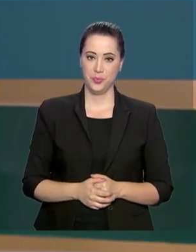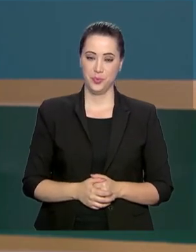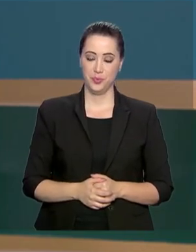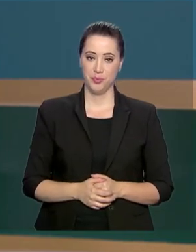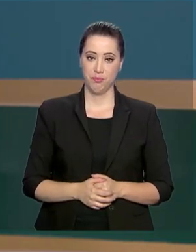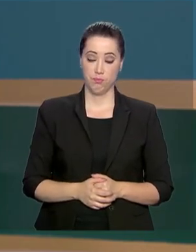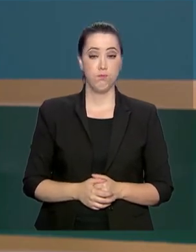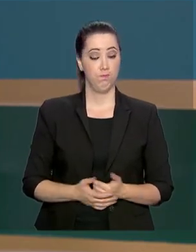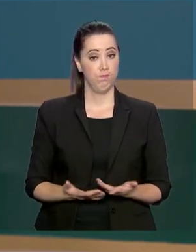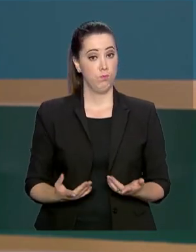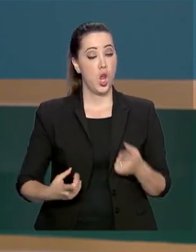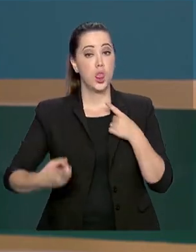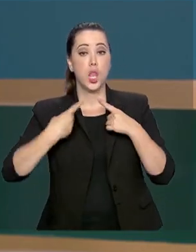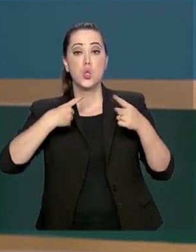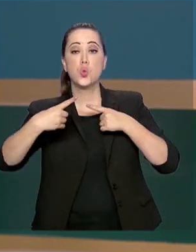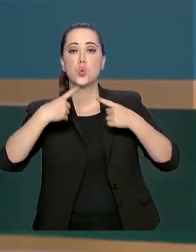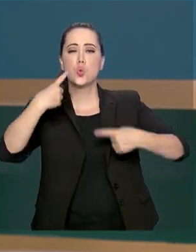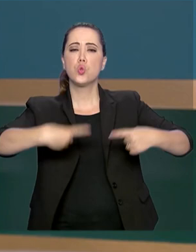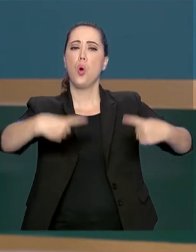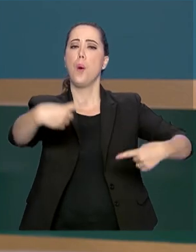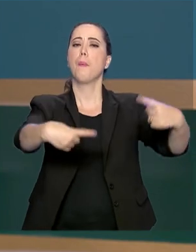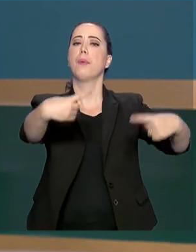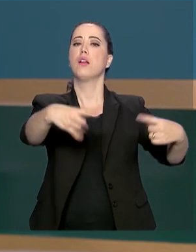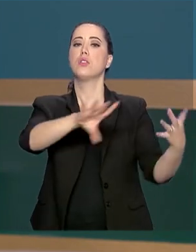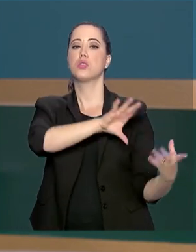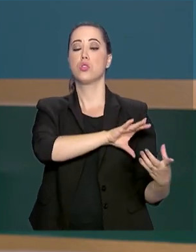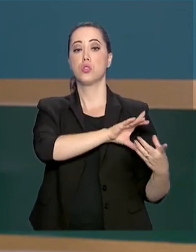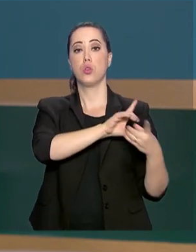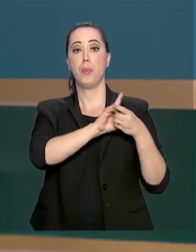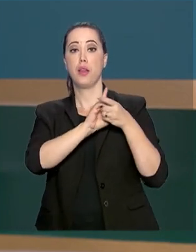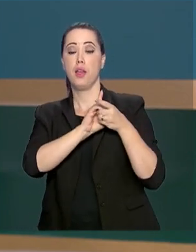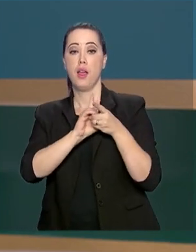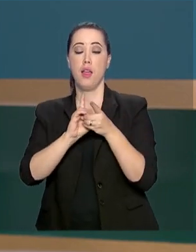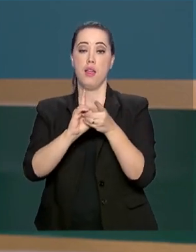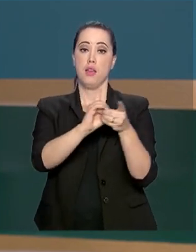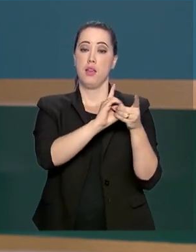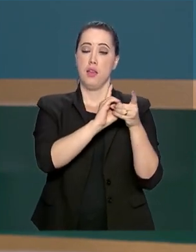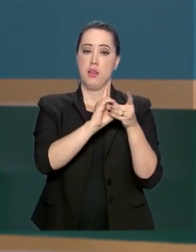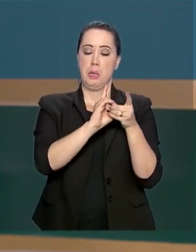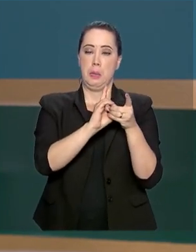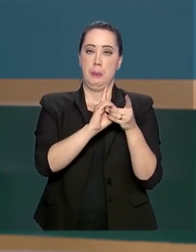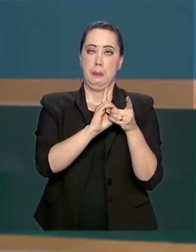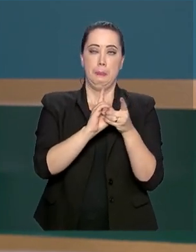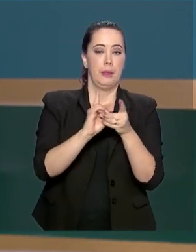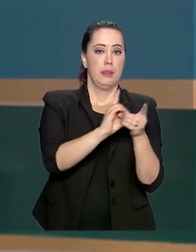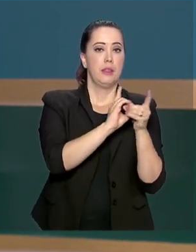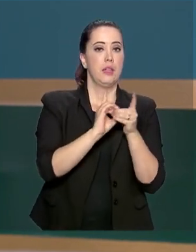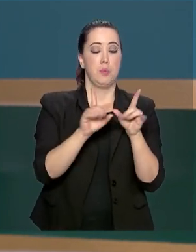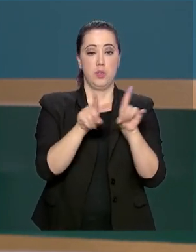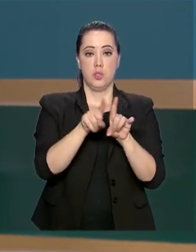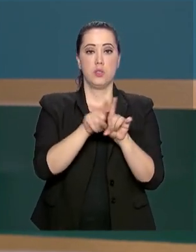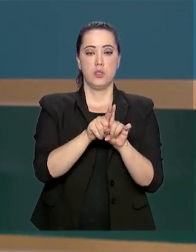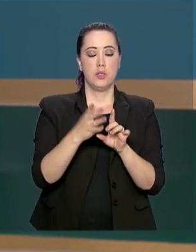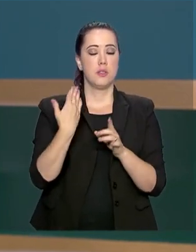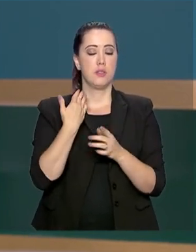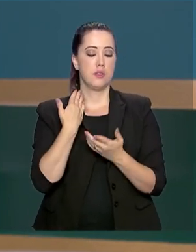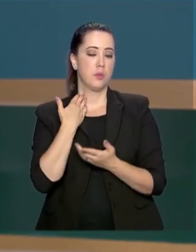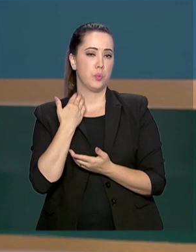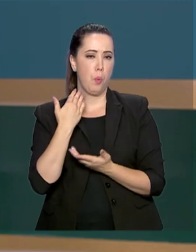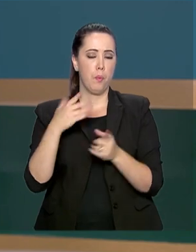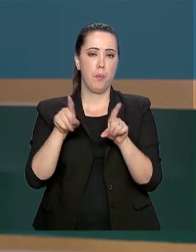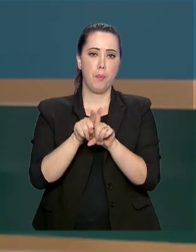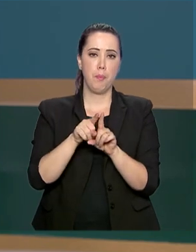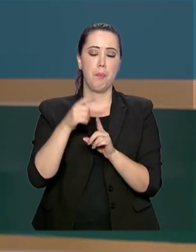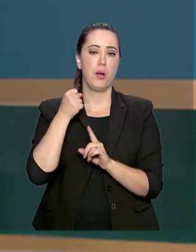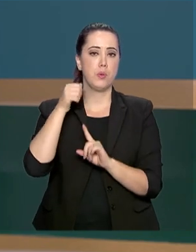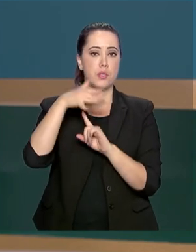Nos debates sobre a democratização do sistema financeiro, o presidente do Banco Central, Roberto Campos Neto, falou sobre as medidas